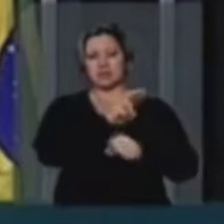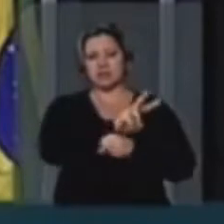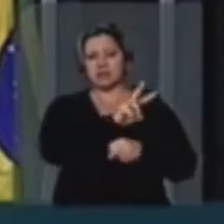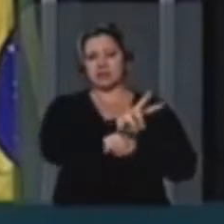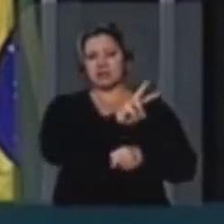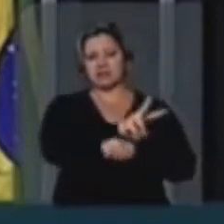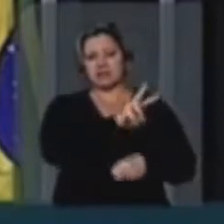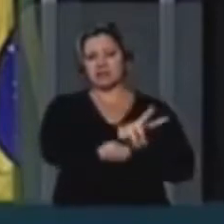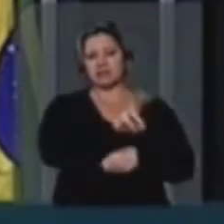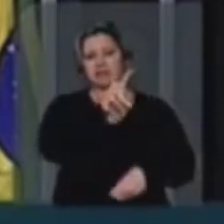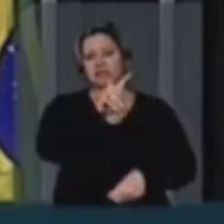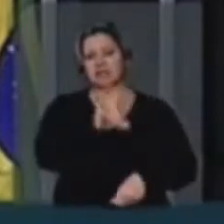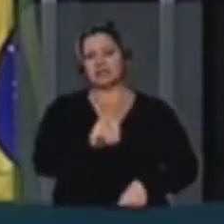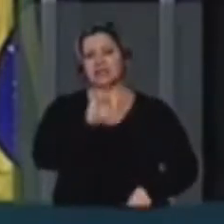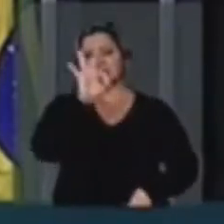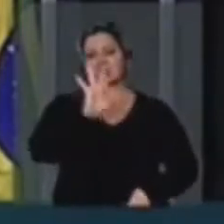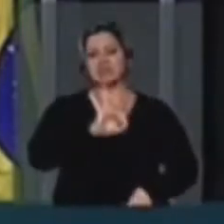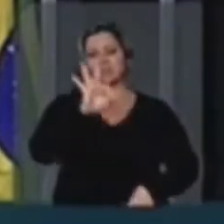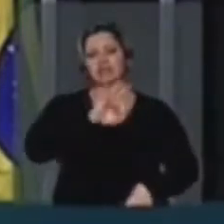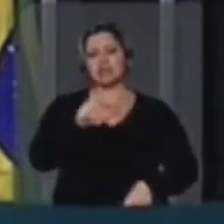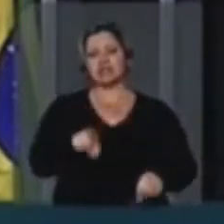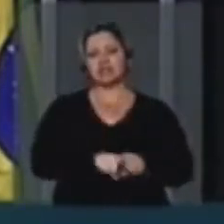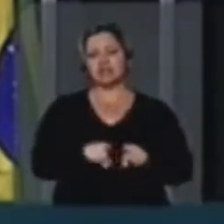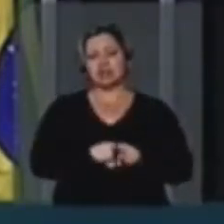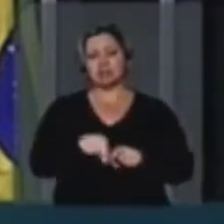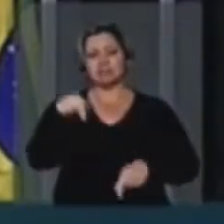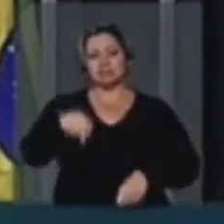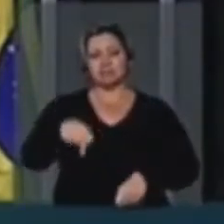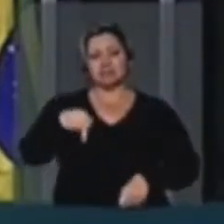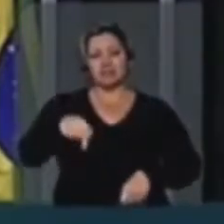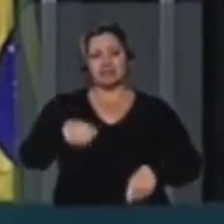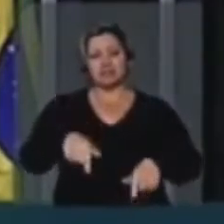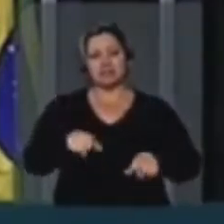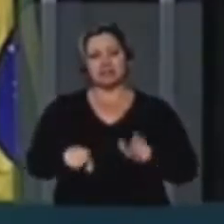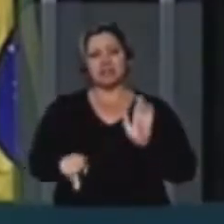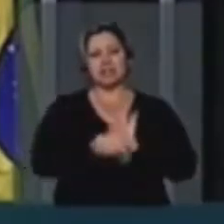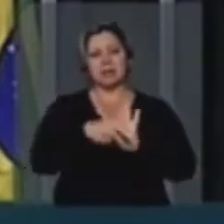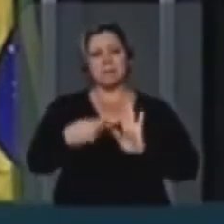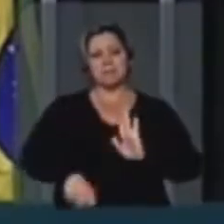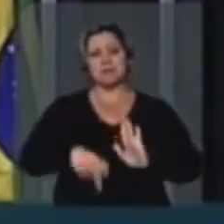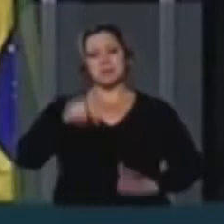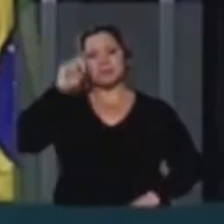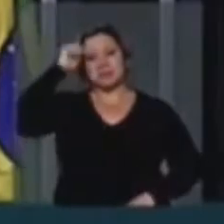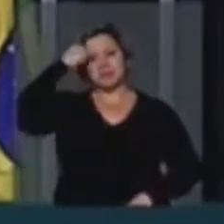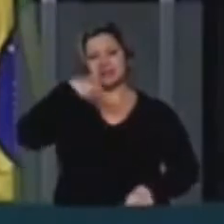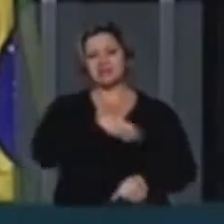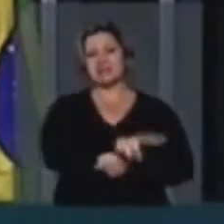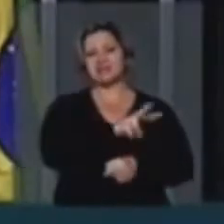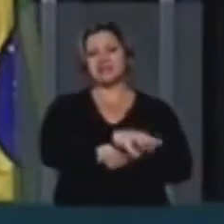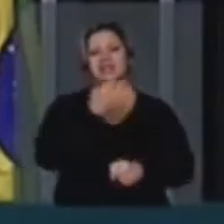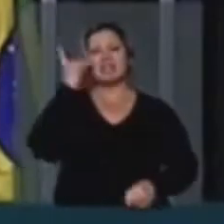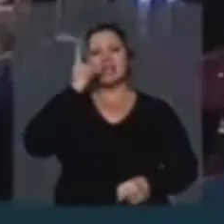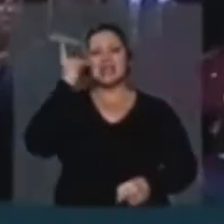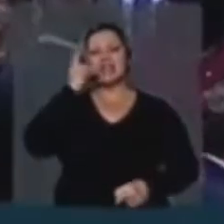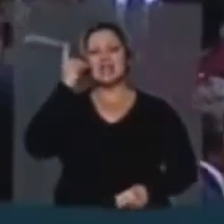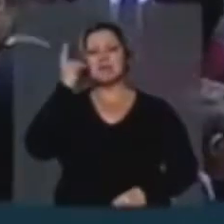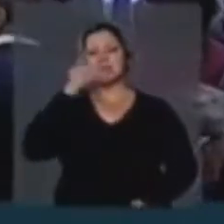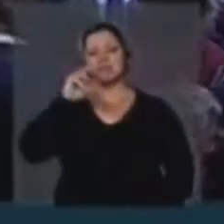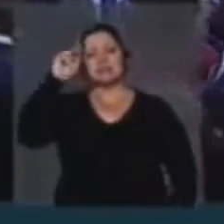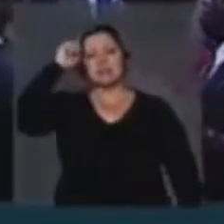50% das cadeiras desse plenário para negros Ou seja,